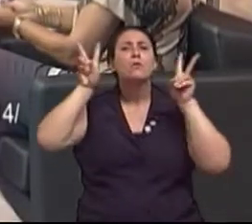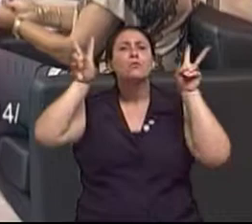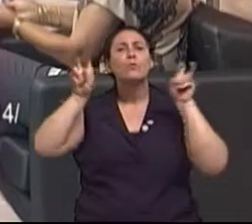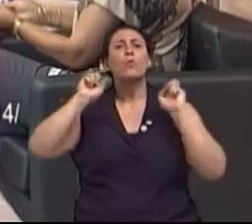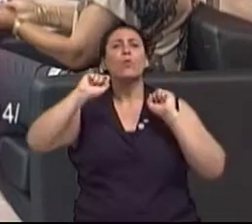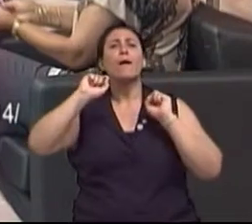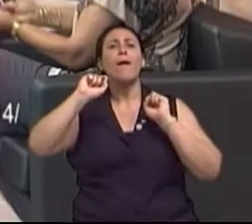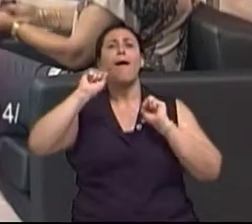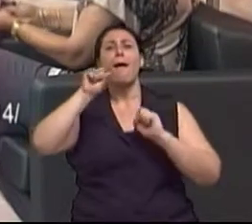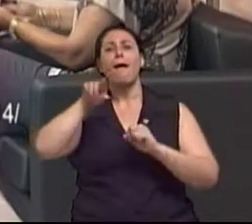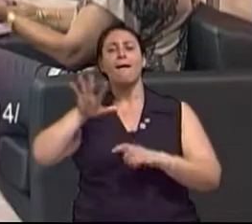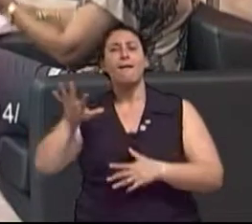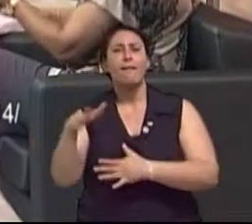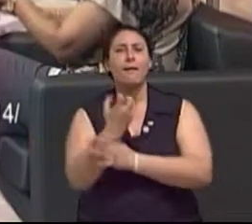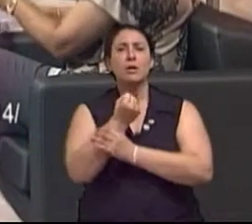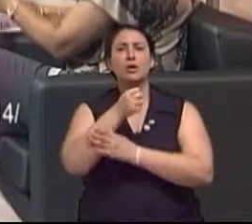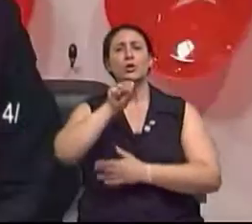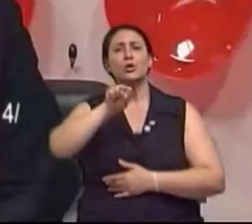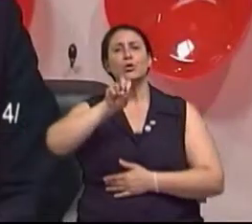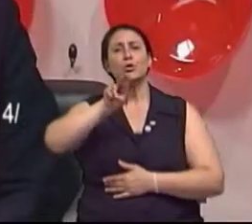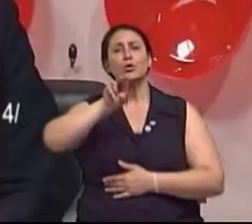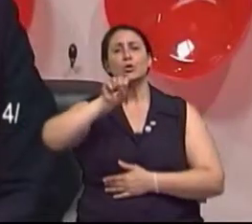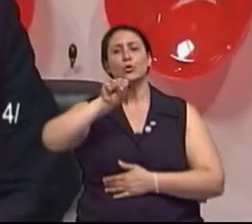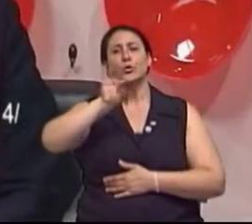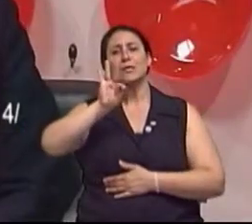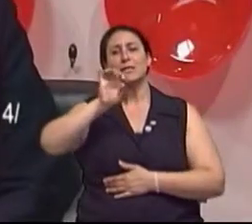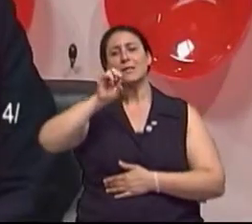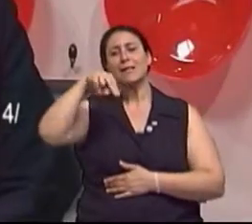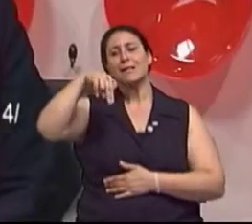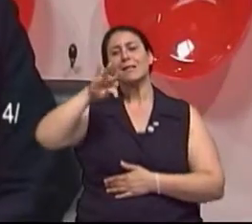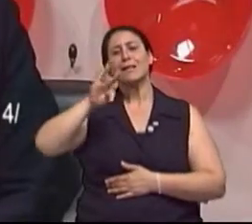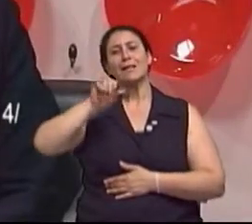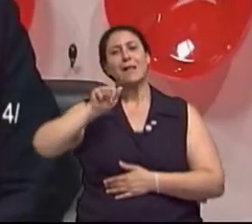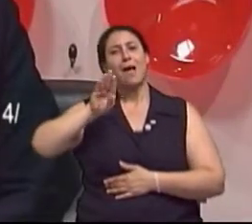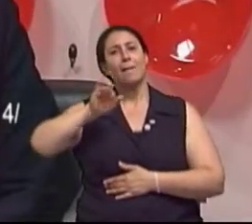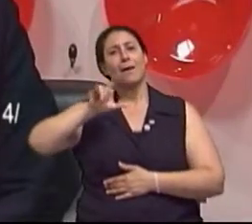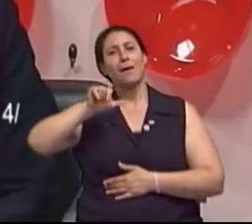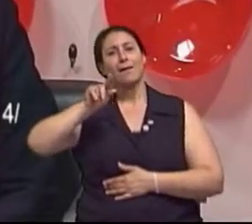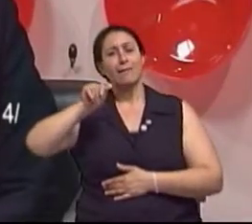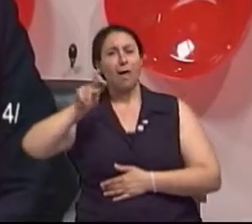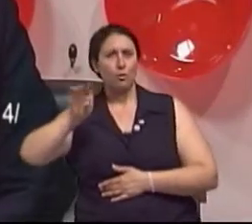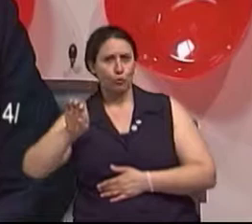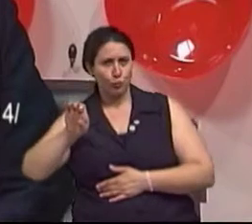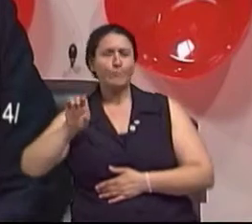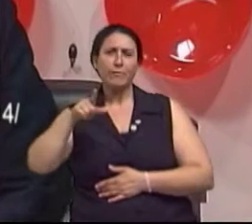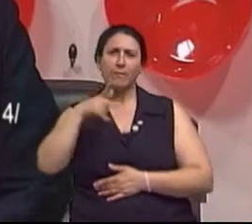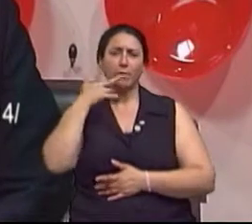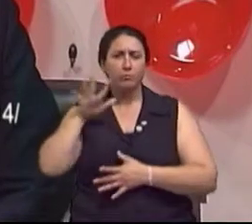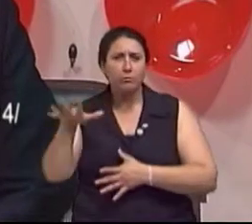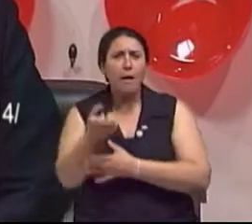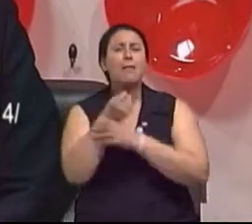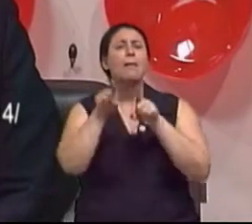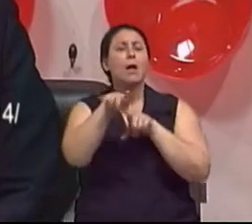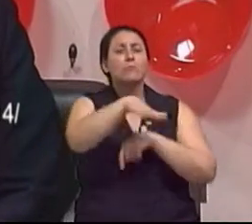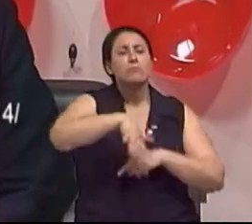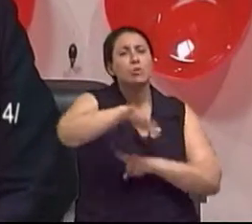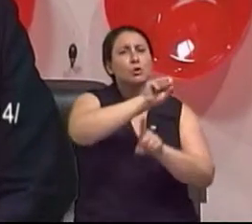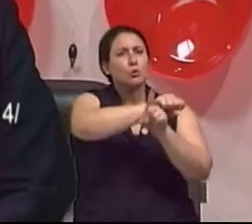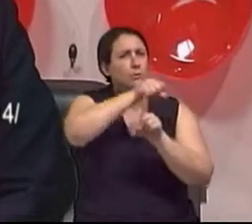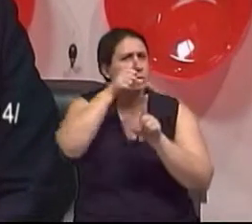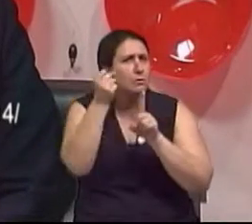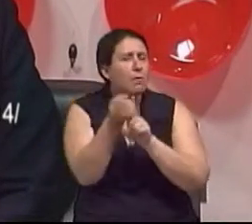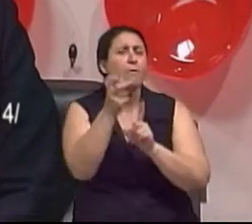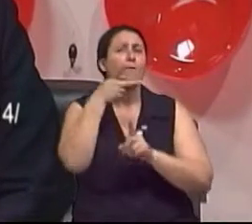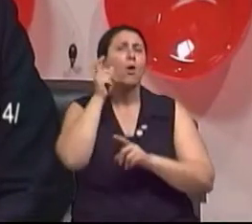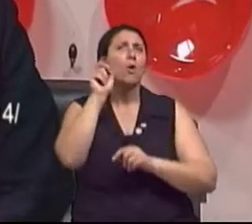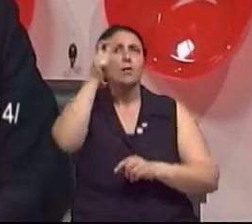A sustentabilidade e também a consciência social na área da dermatologia. Enfim, vai ser um congresso, então,